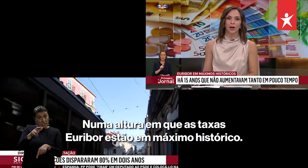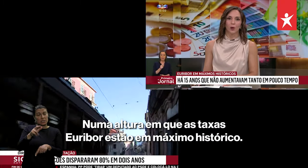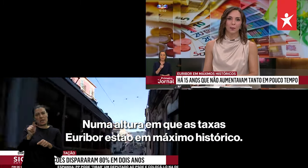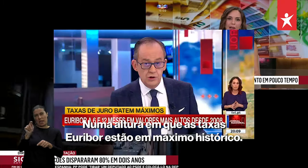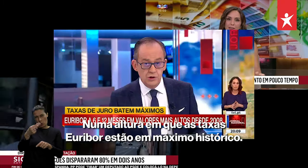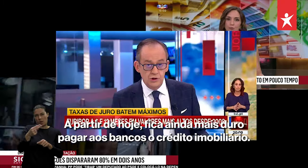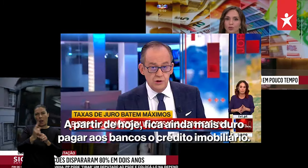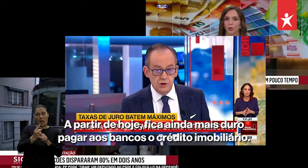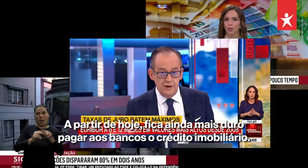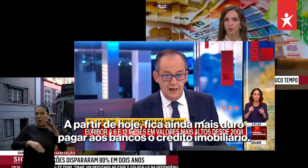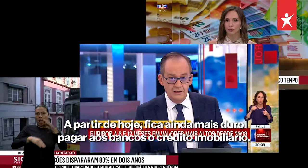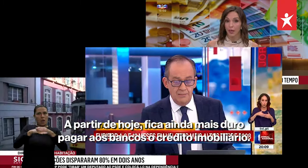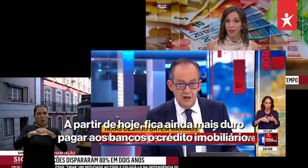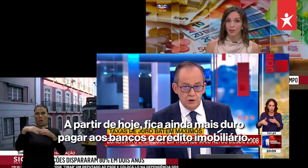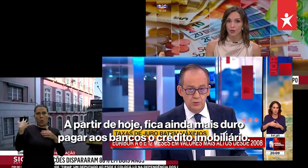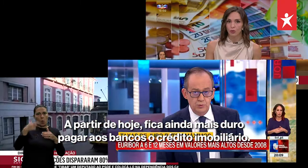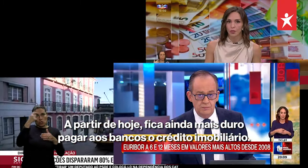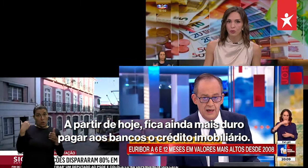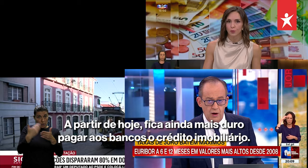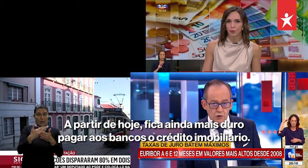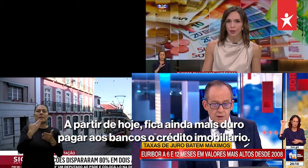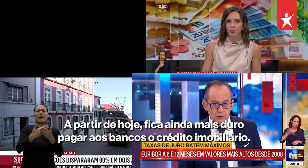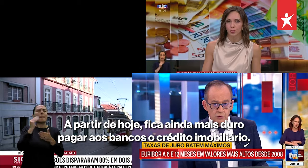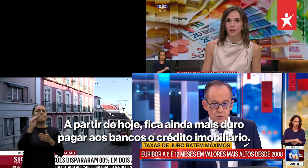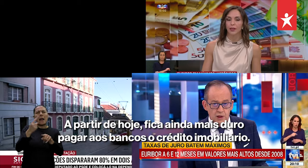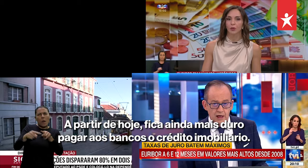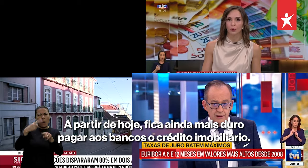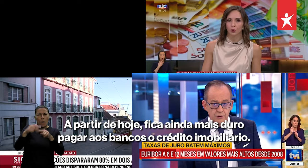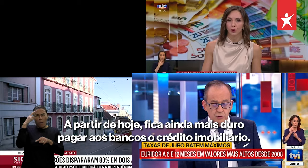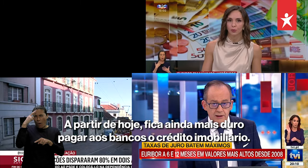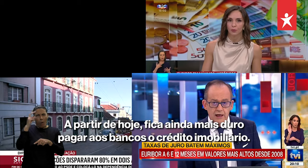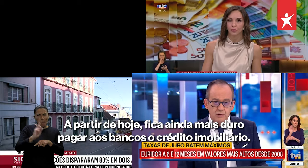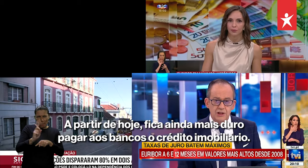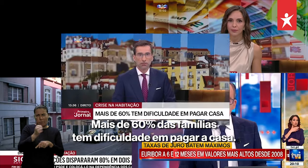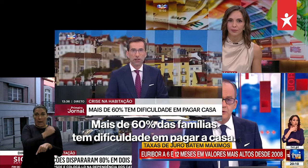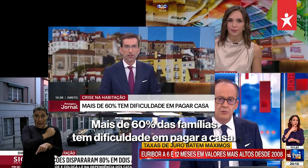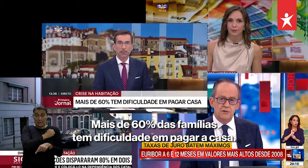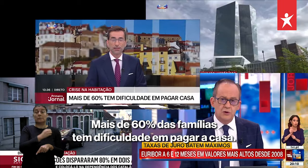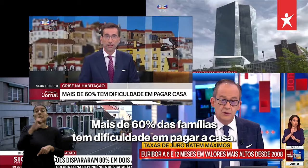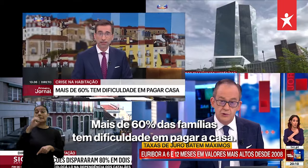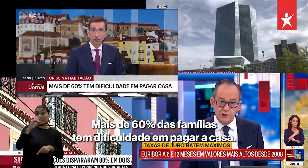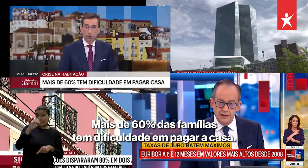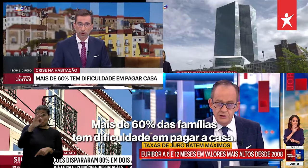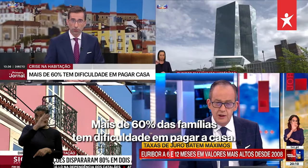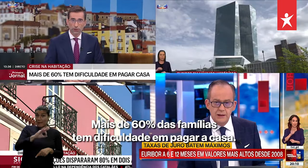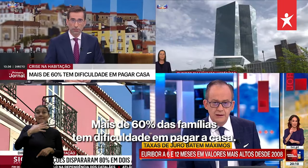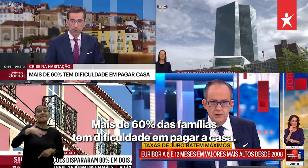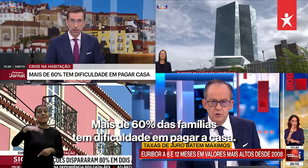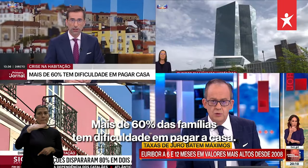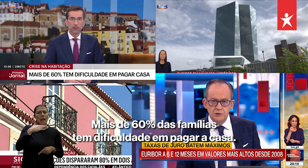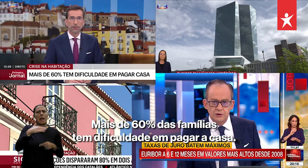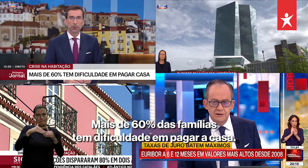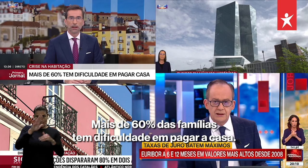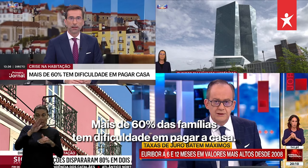estão em máximo histórico. A partir de hoje fica ainda mais duro pagar aos bancos o crédito imobiliário. Mais de 60% das